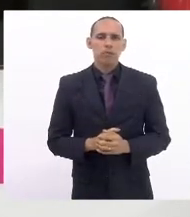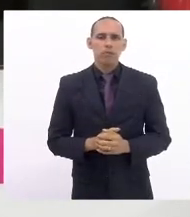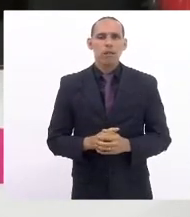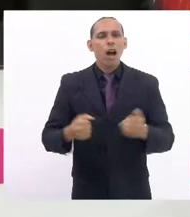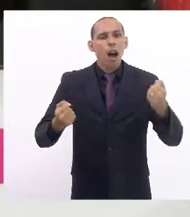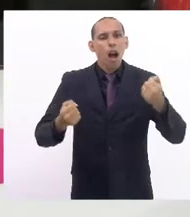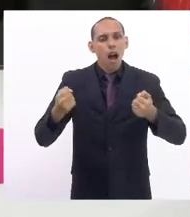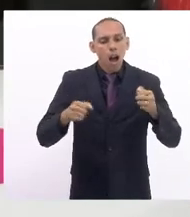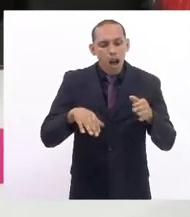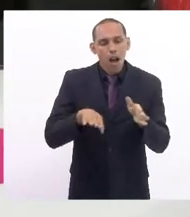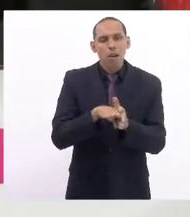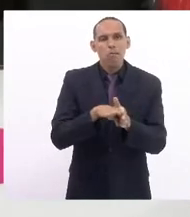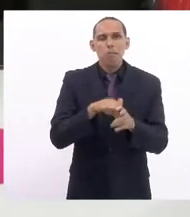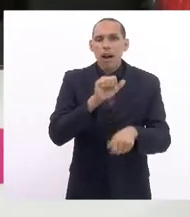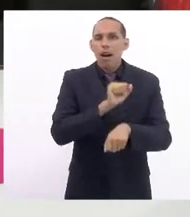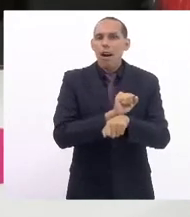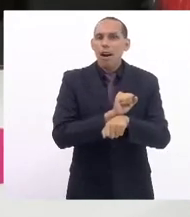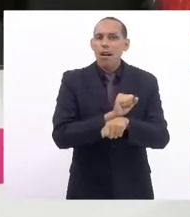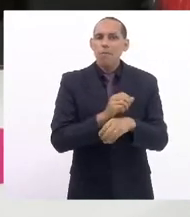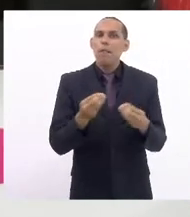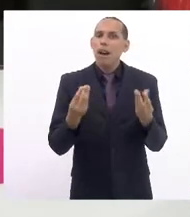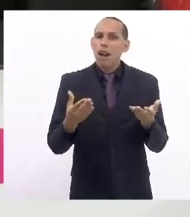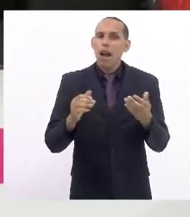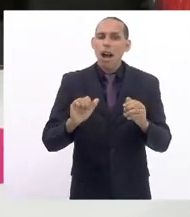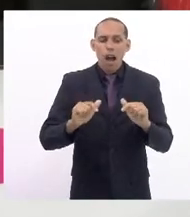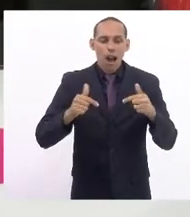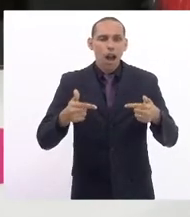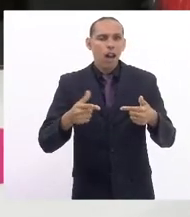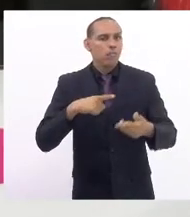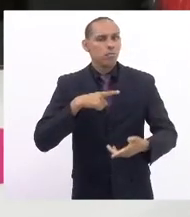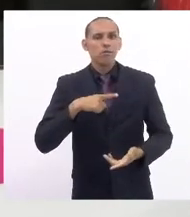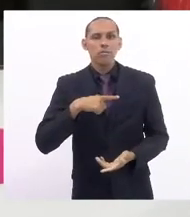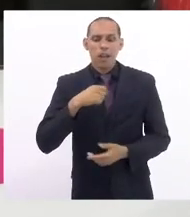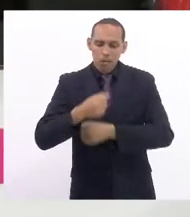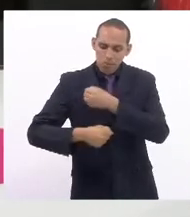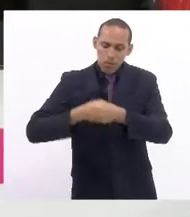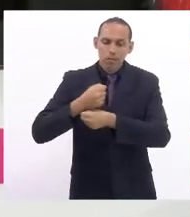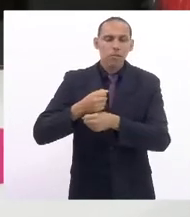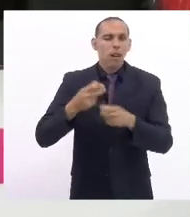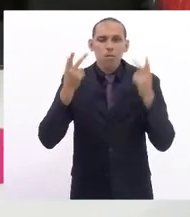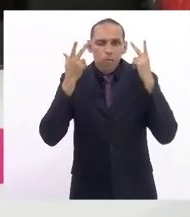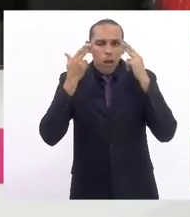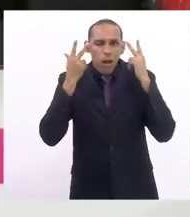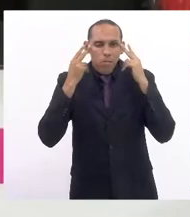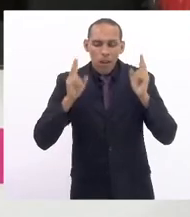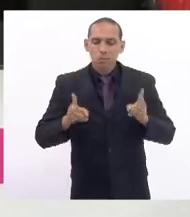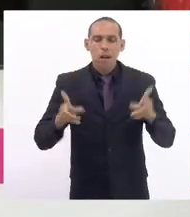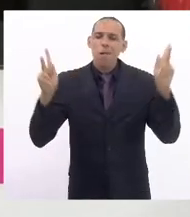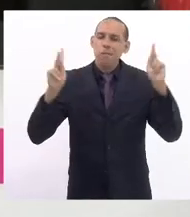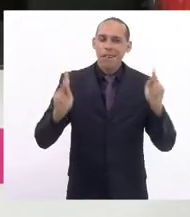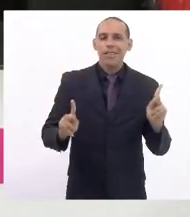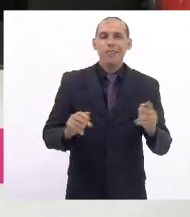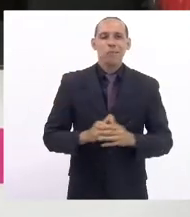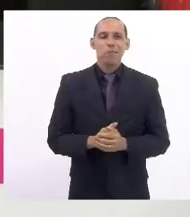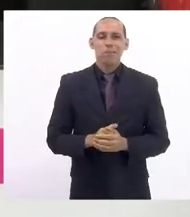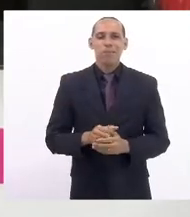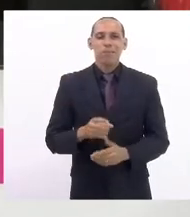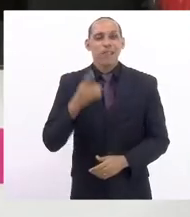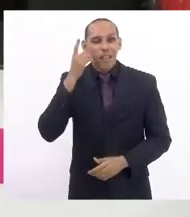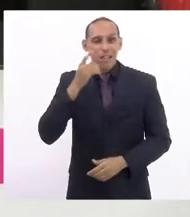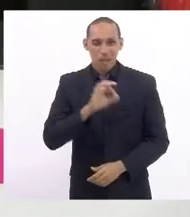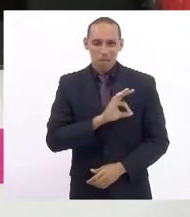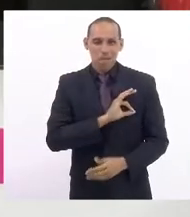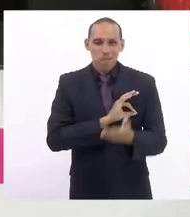de som pare para que esse ato que anualmente ocorre ocorra na perfeita paz deputada Marta Rocha